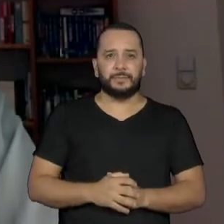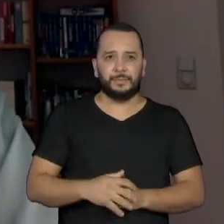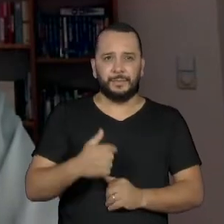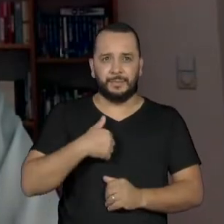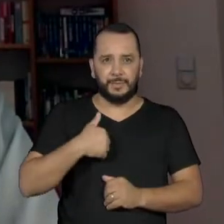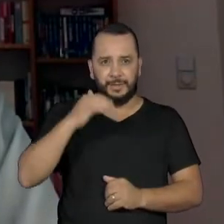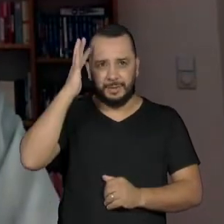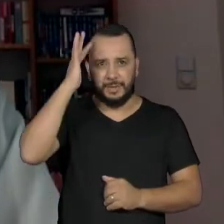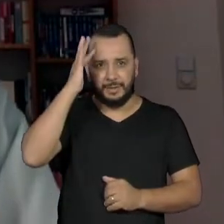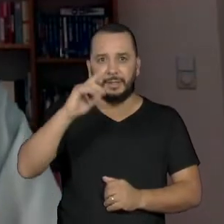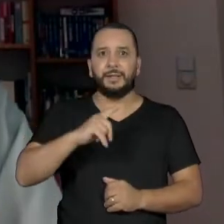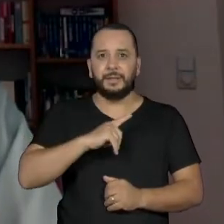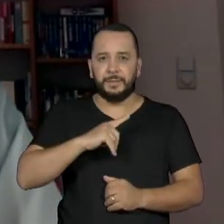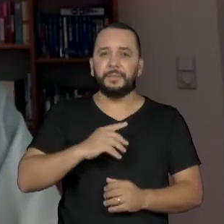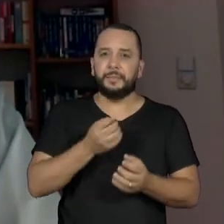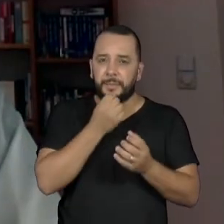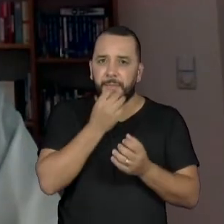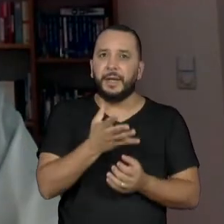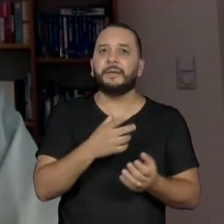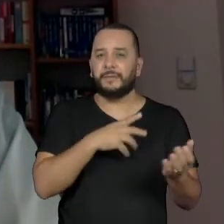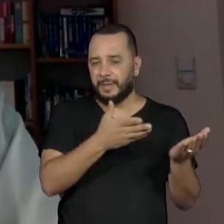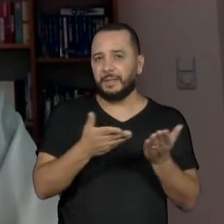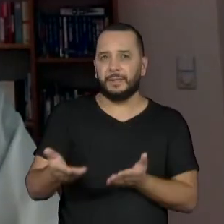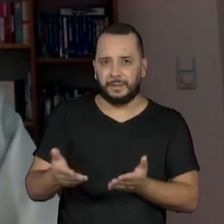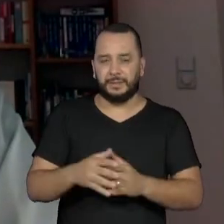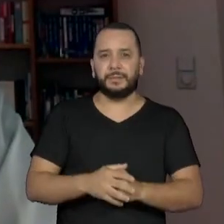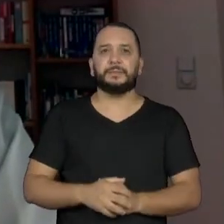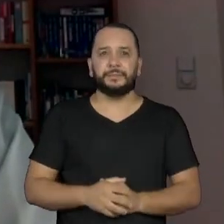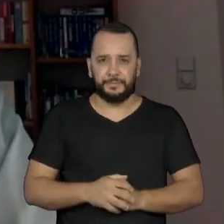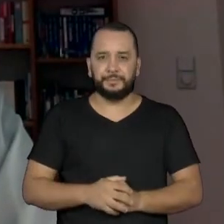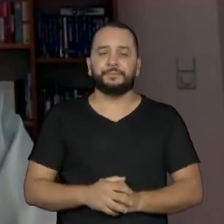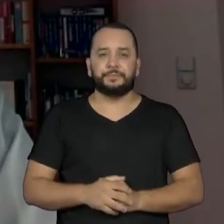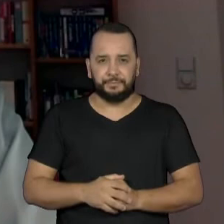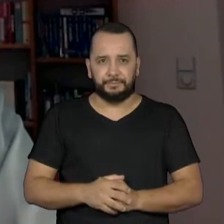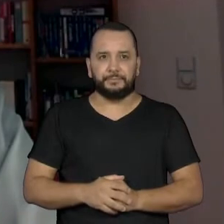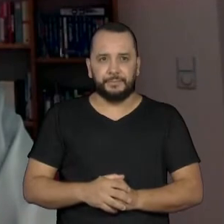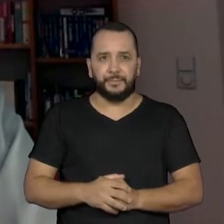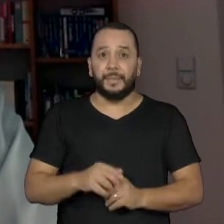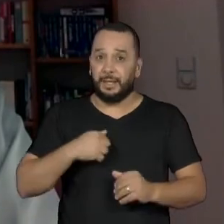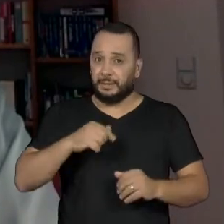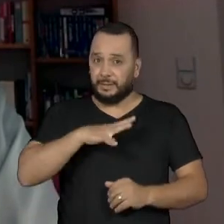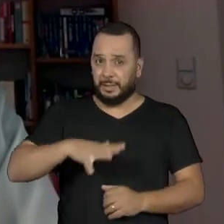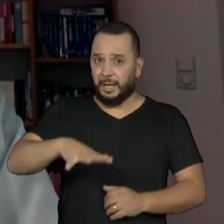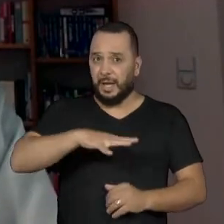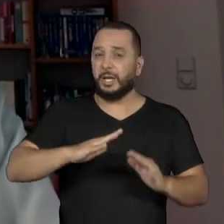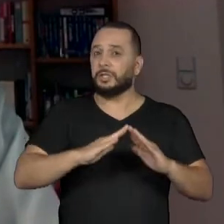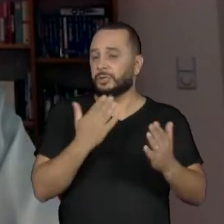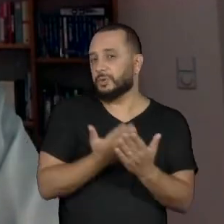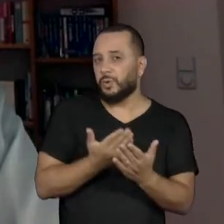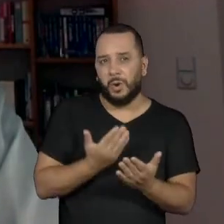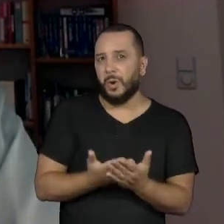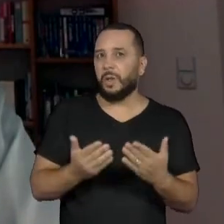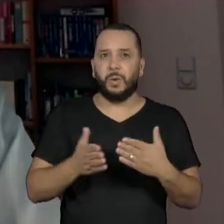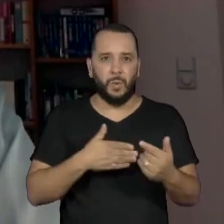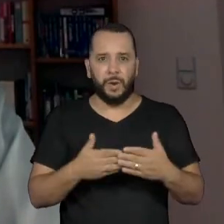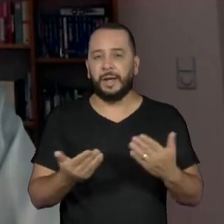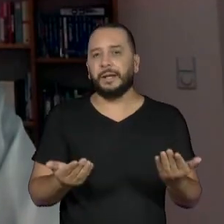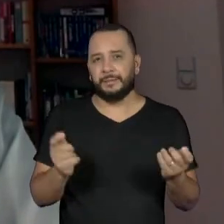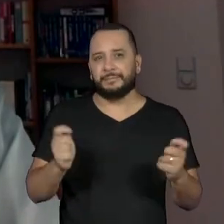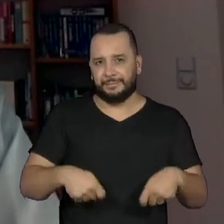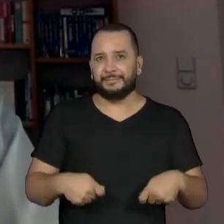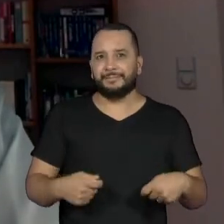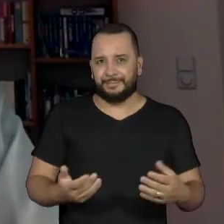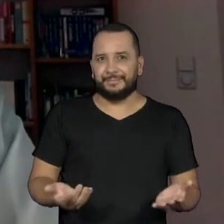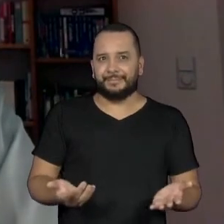Eu imagino que eles são muito bem-vindos em cidades, em urbanos ou em